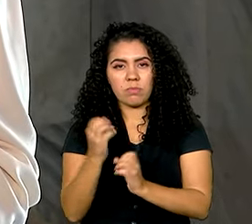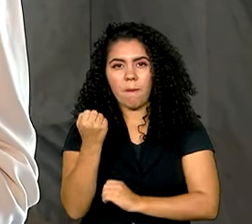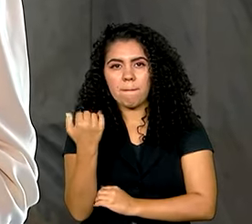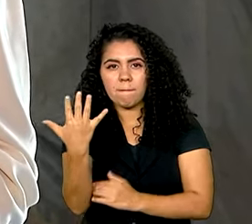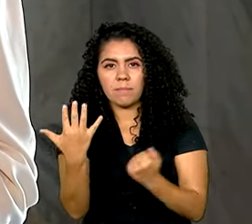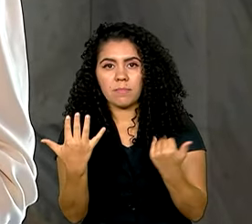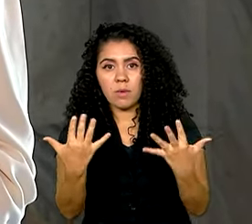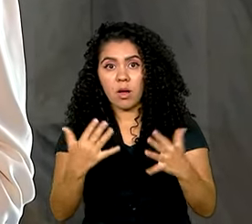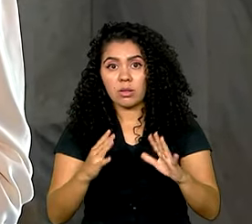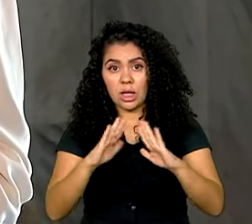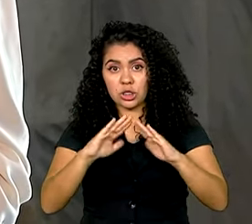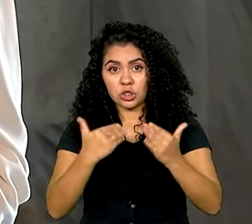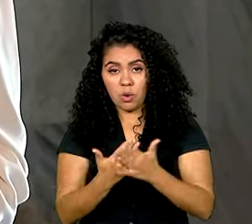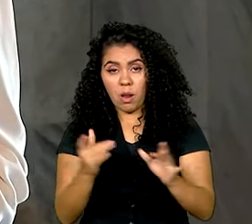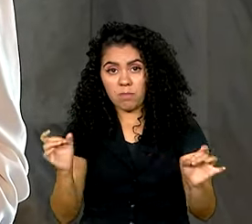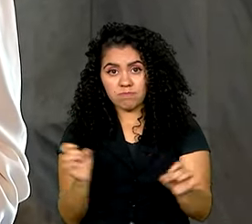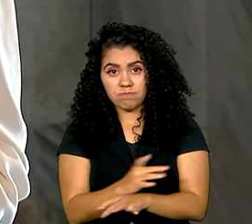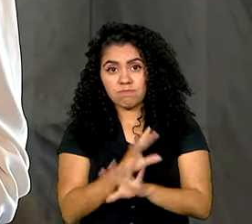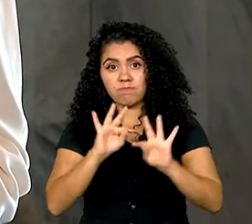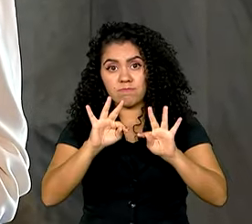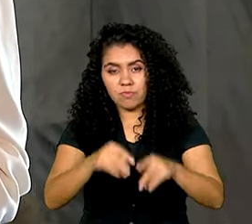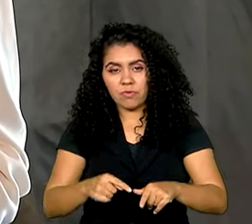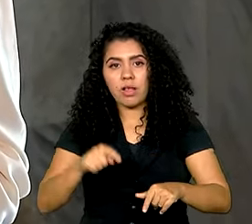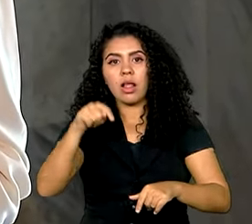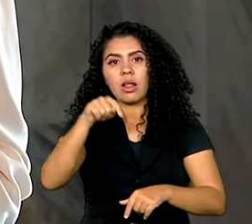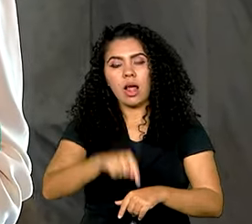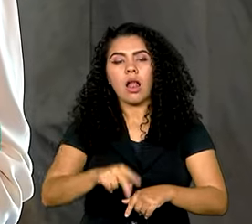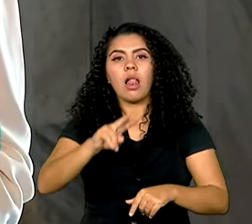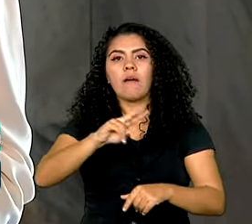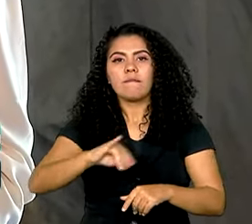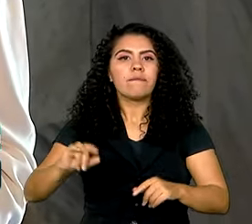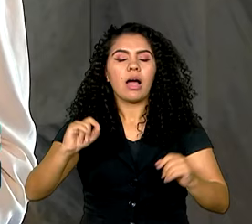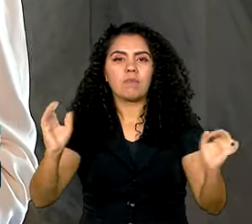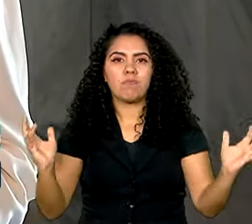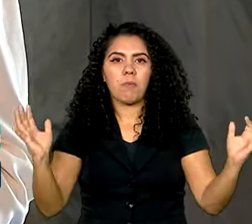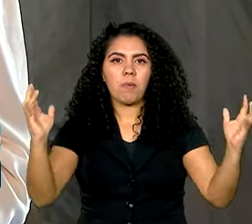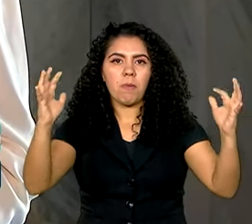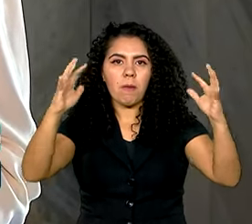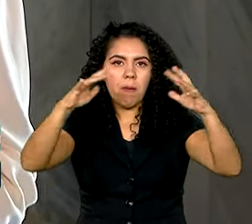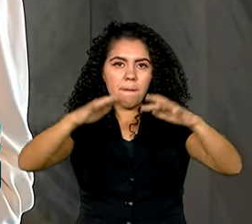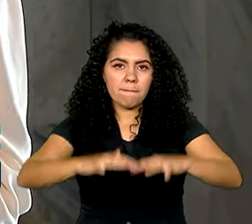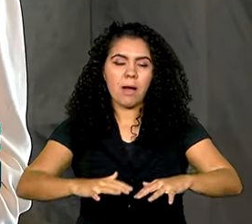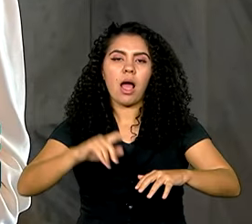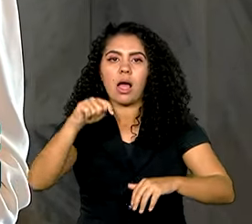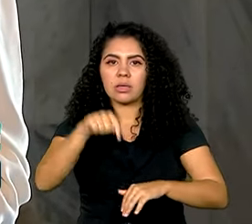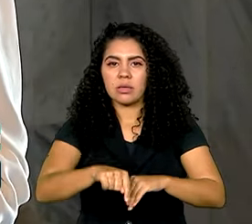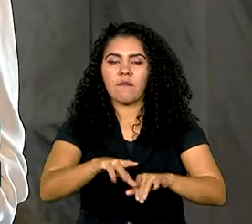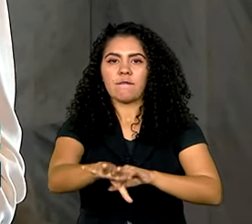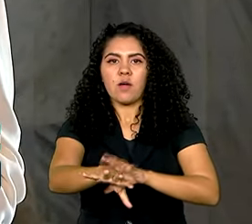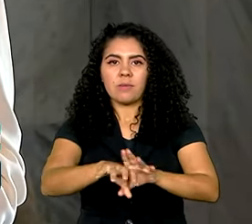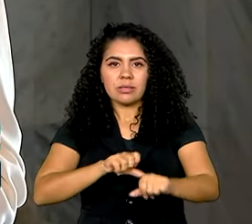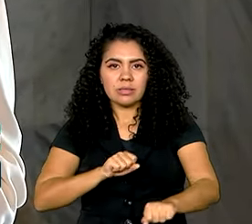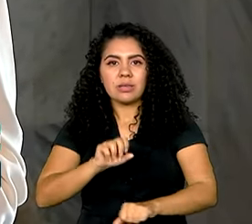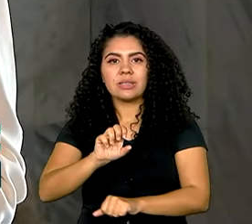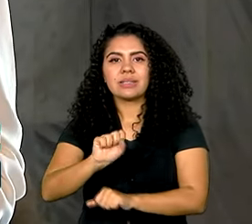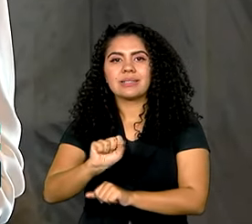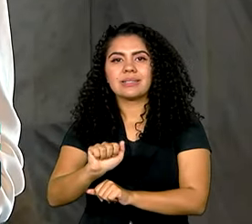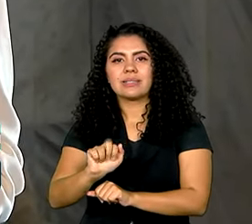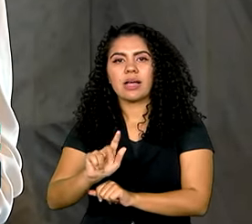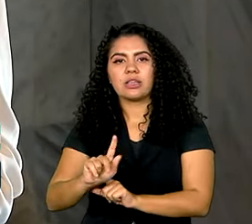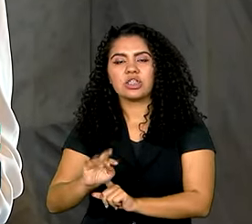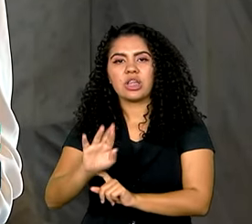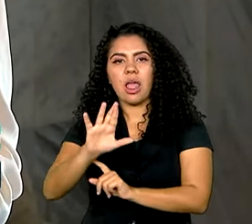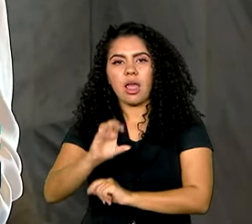estiver pronta, a unidade de ensino vai centralizar a formação dos sargentos de carreira, que ocorre em